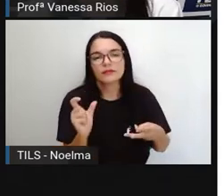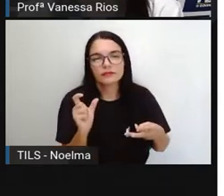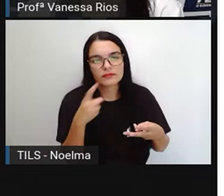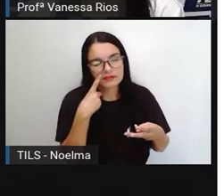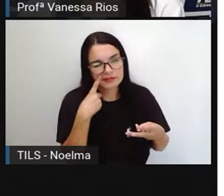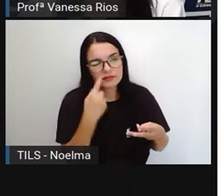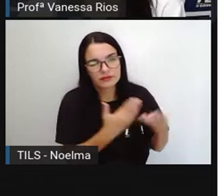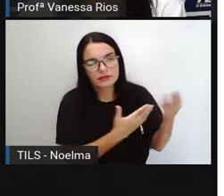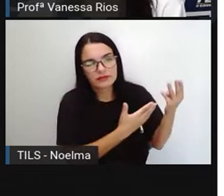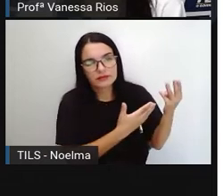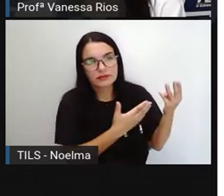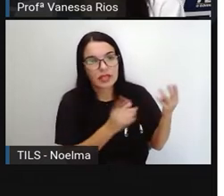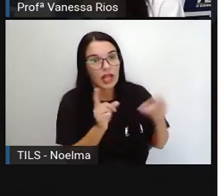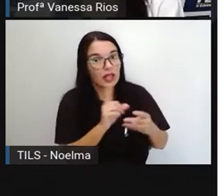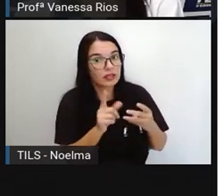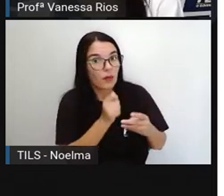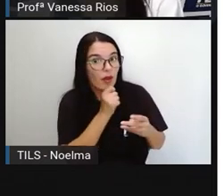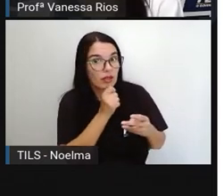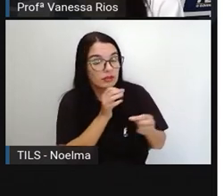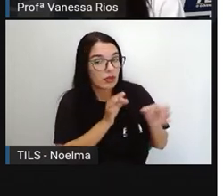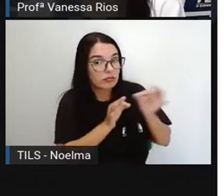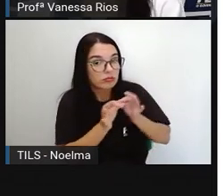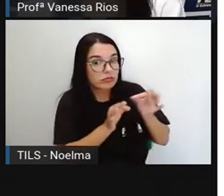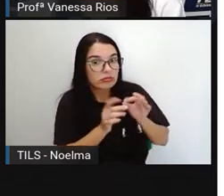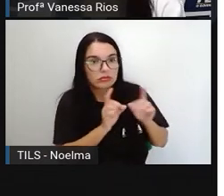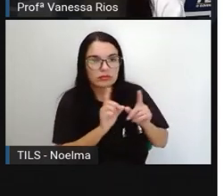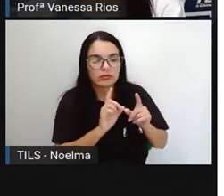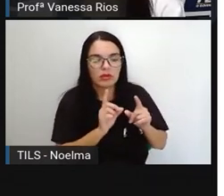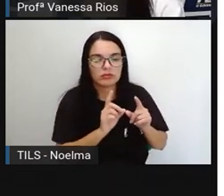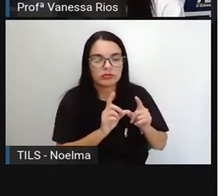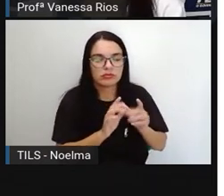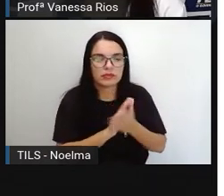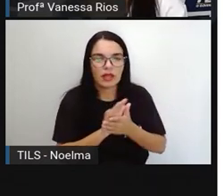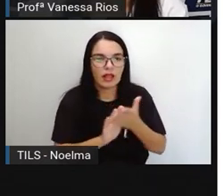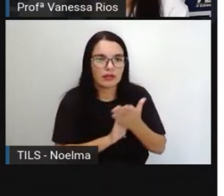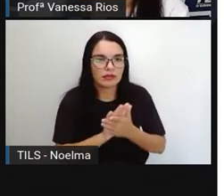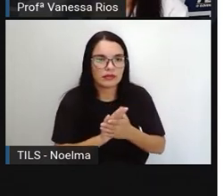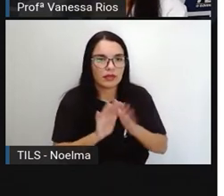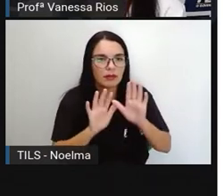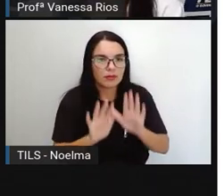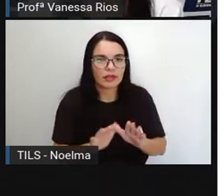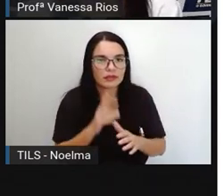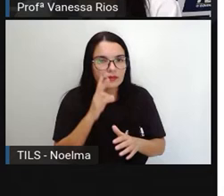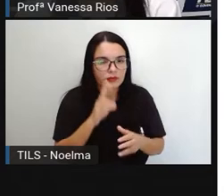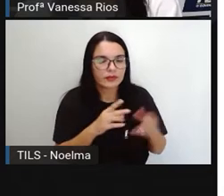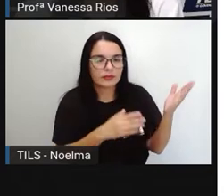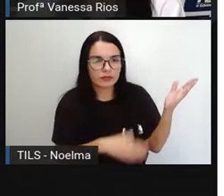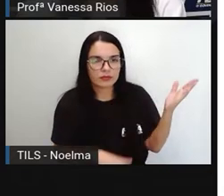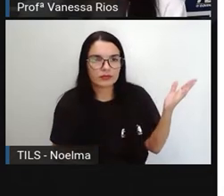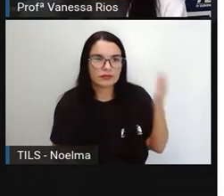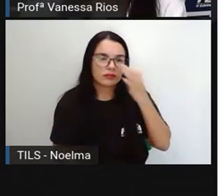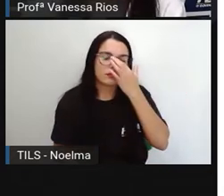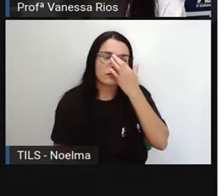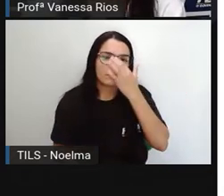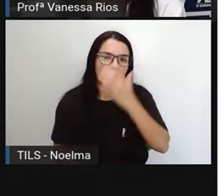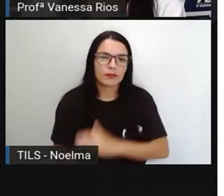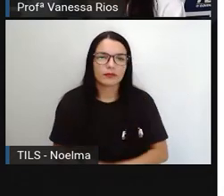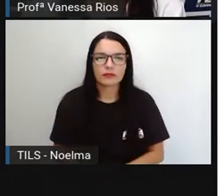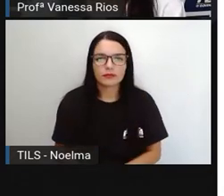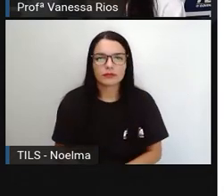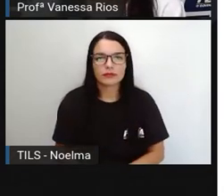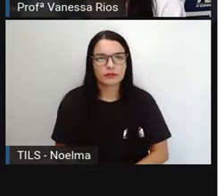que os verbos aqueles não estão ainda conjugados em tempos nenhum. Mas aí amar, cantar, estudar.